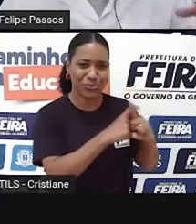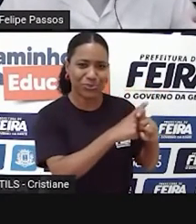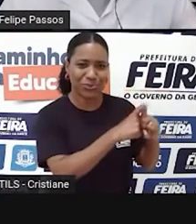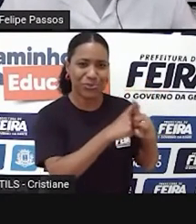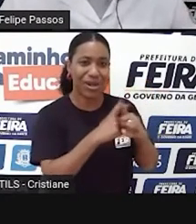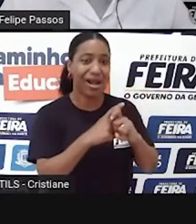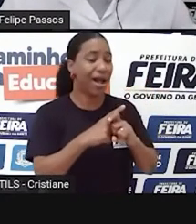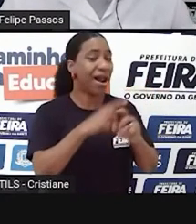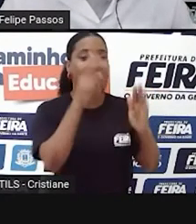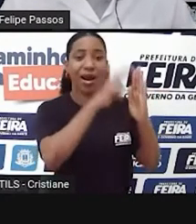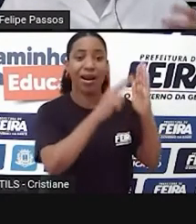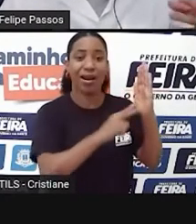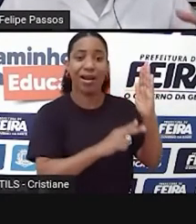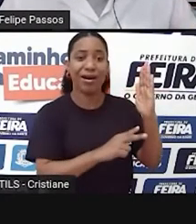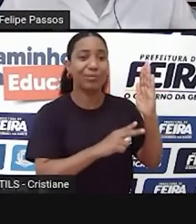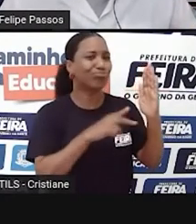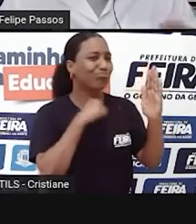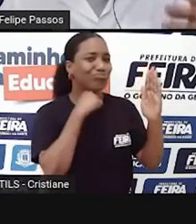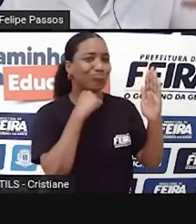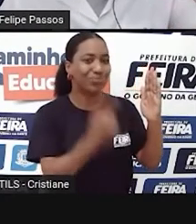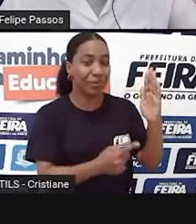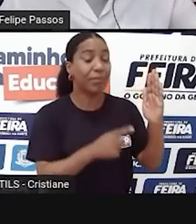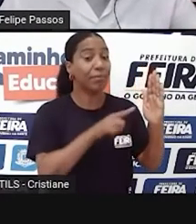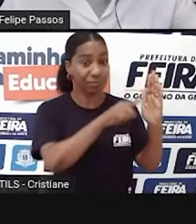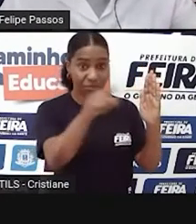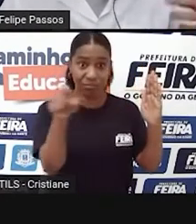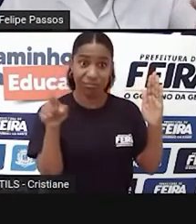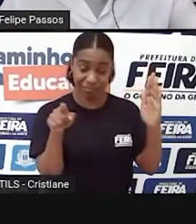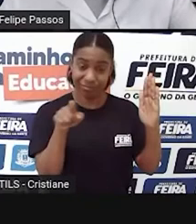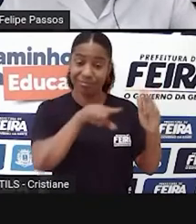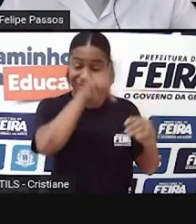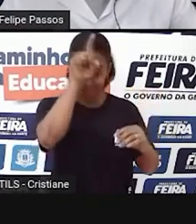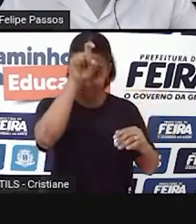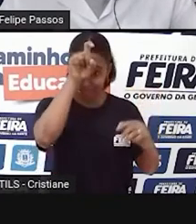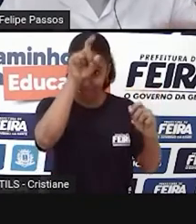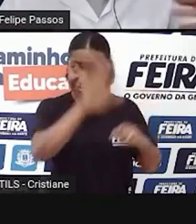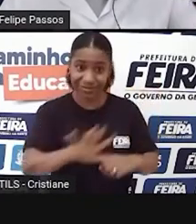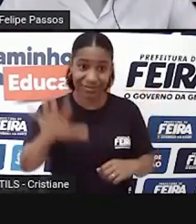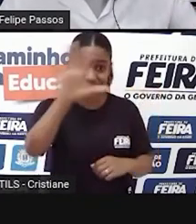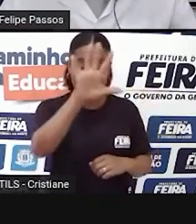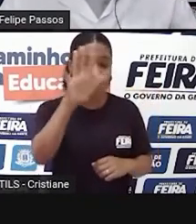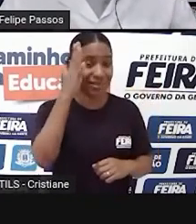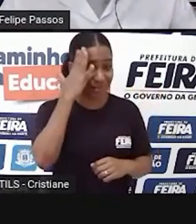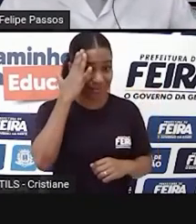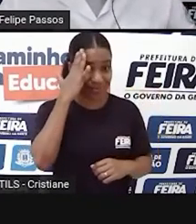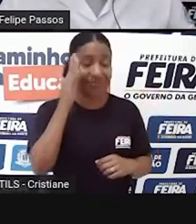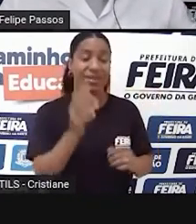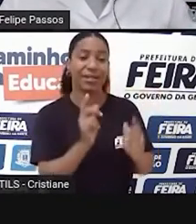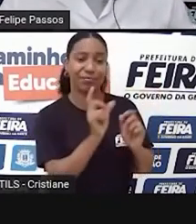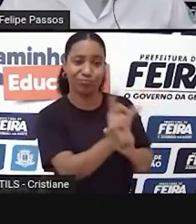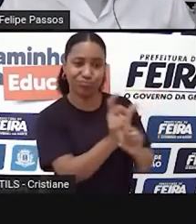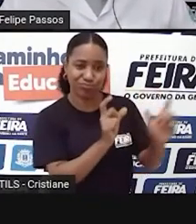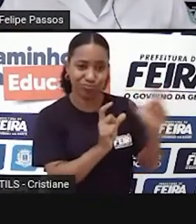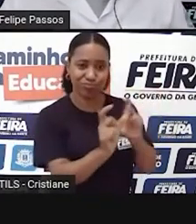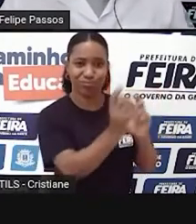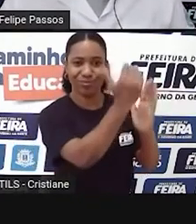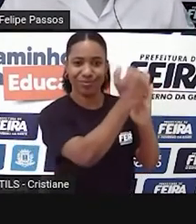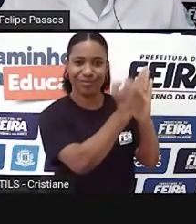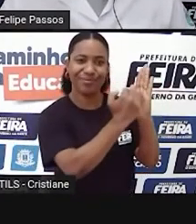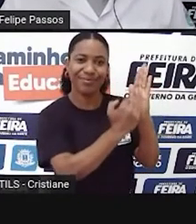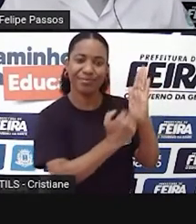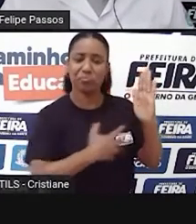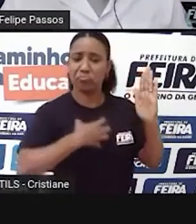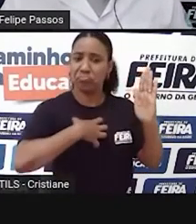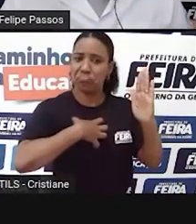ler, eles liam. Eles usavam isso aqui para demonstrar palavras, sentimentos, regras, enfim. Foram os